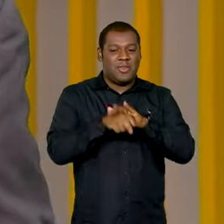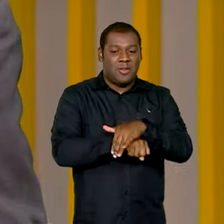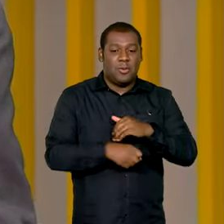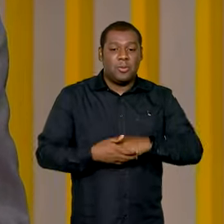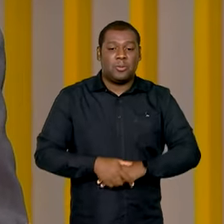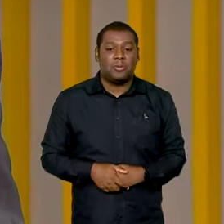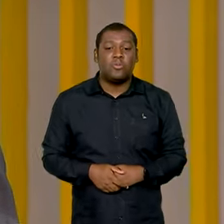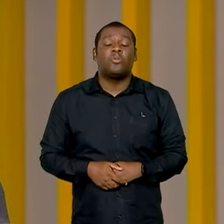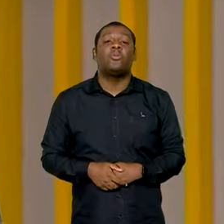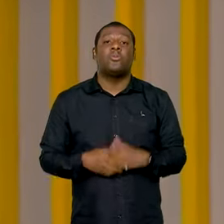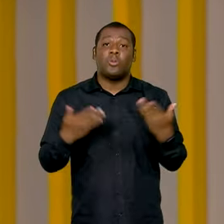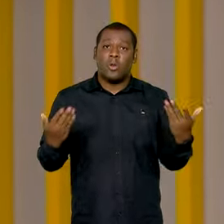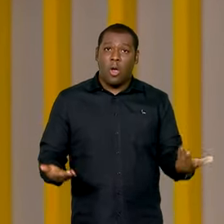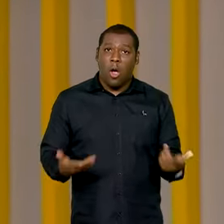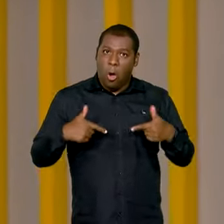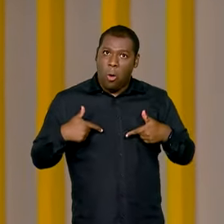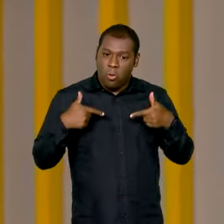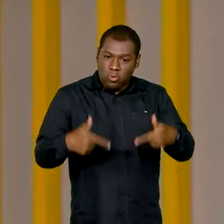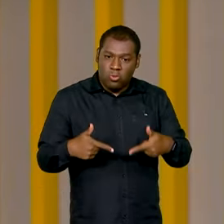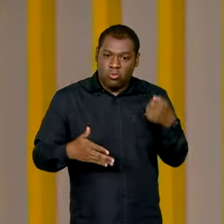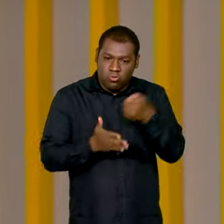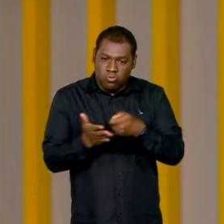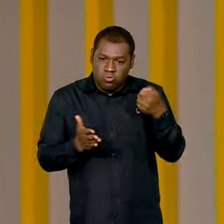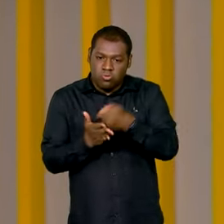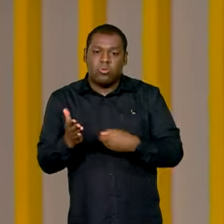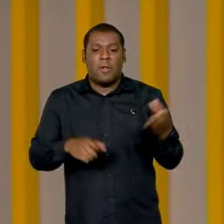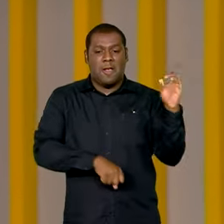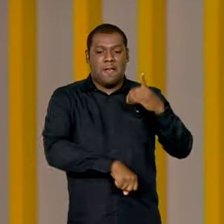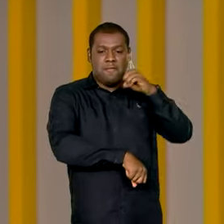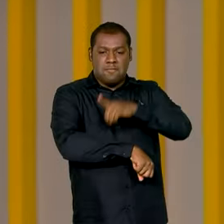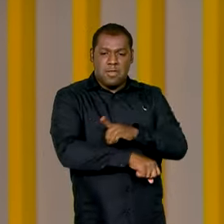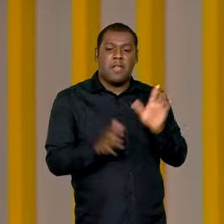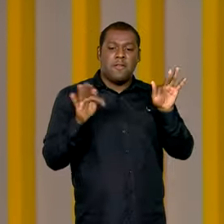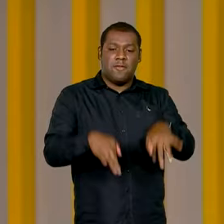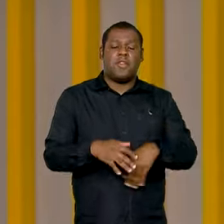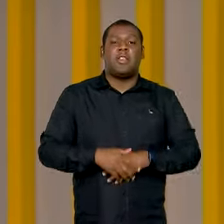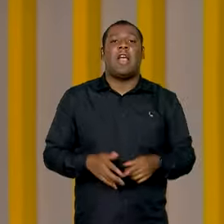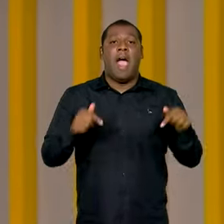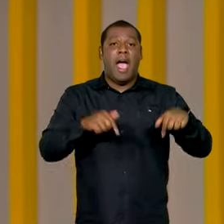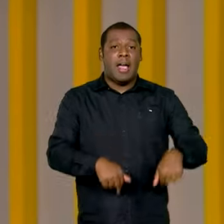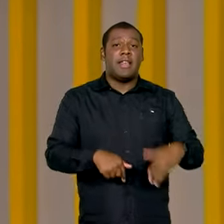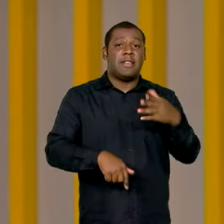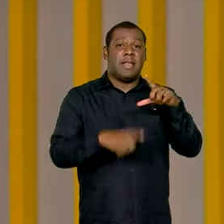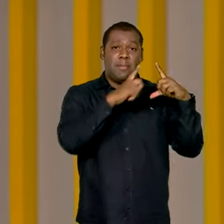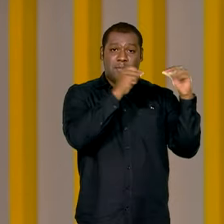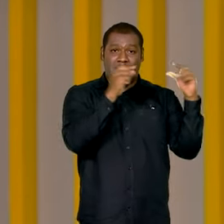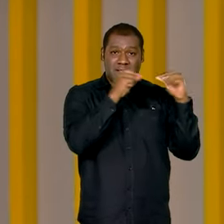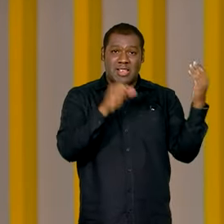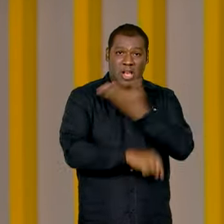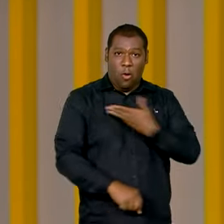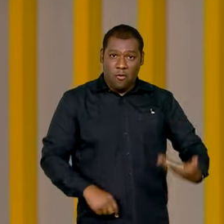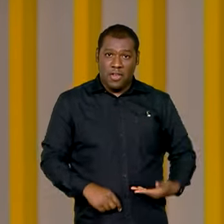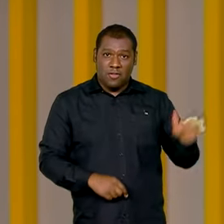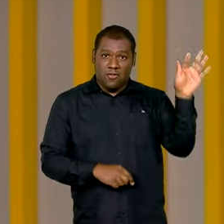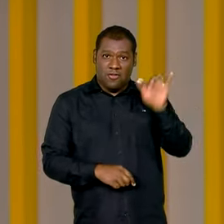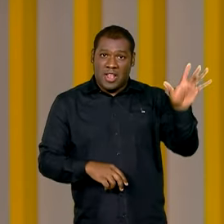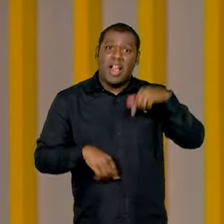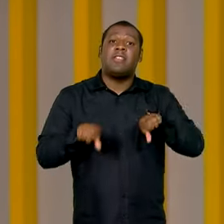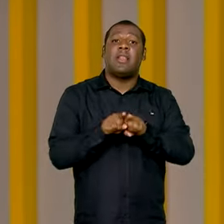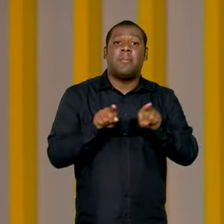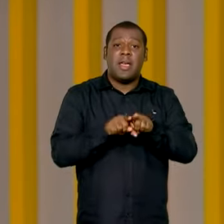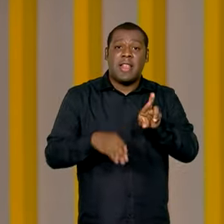E o combate à dengue continua. Em reunião aqui em Brasília entre o governo federal e representantes de secretarias